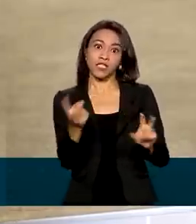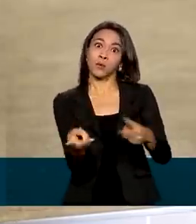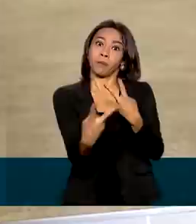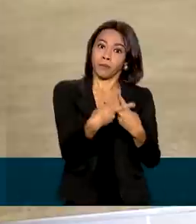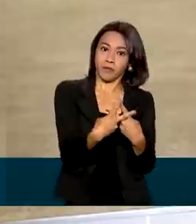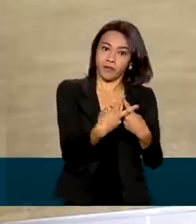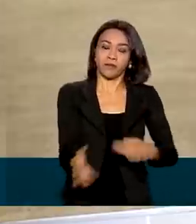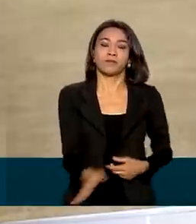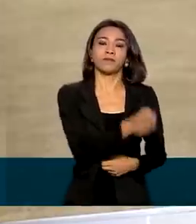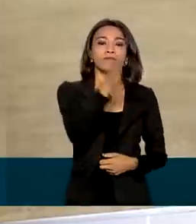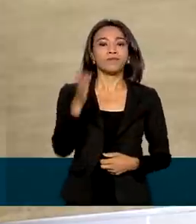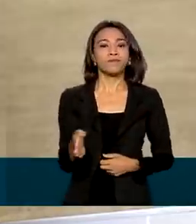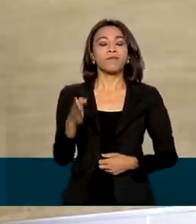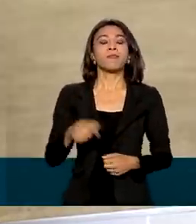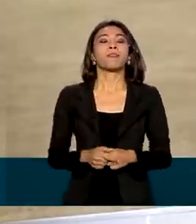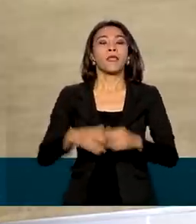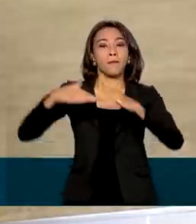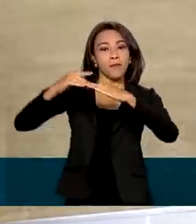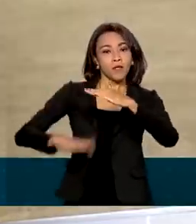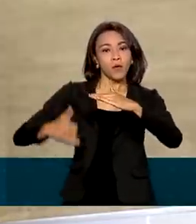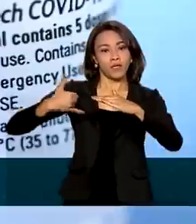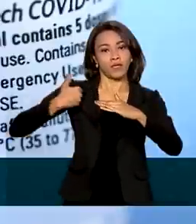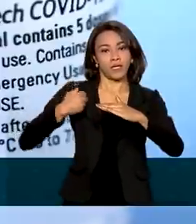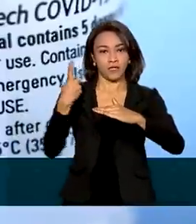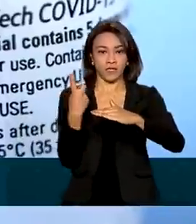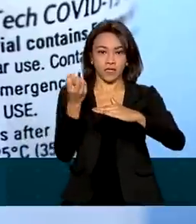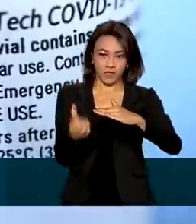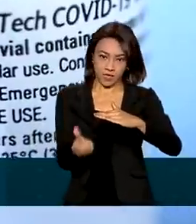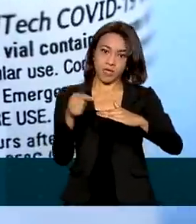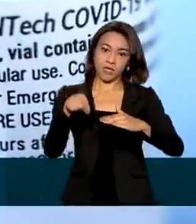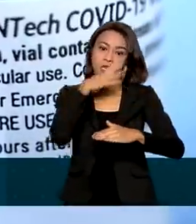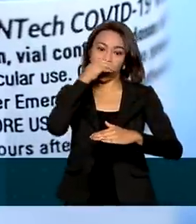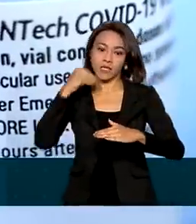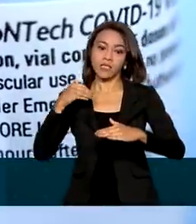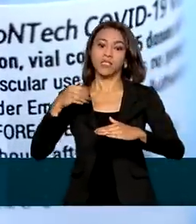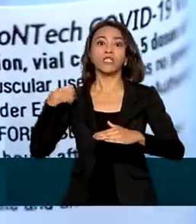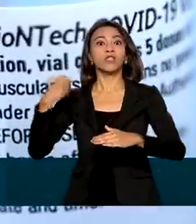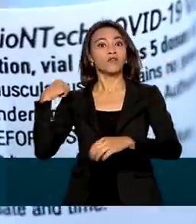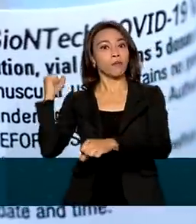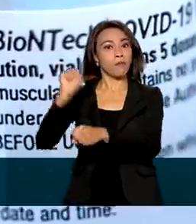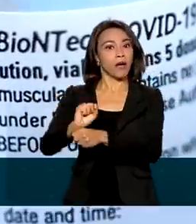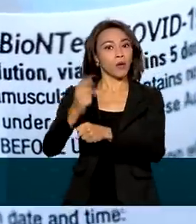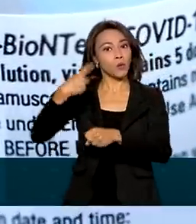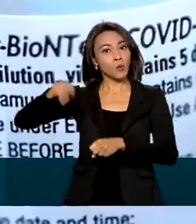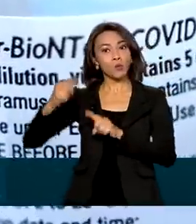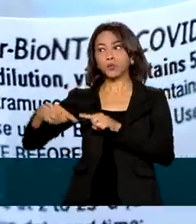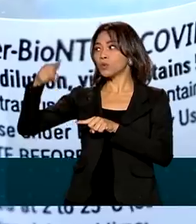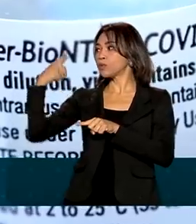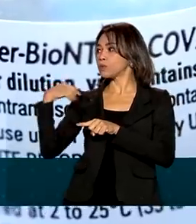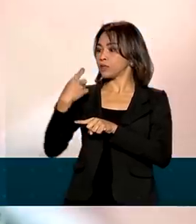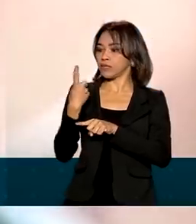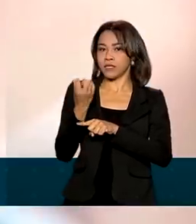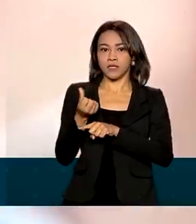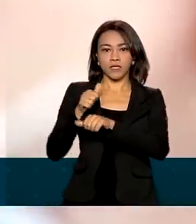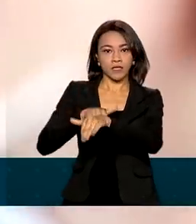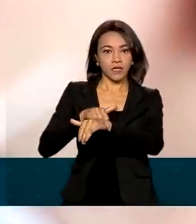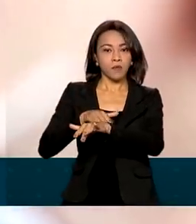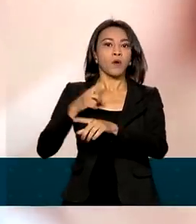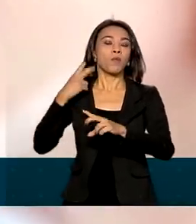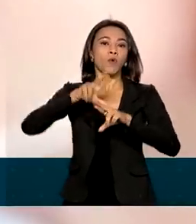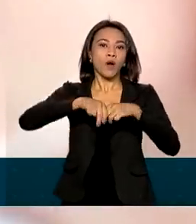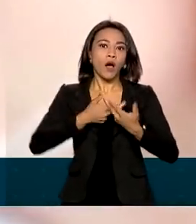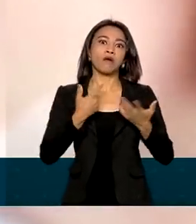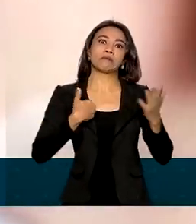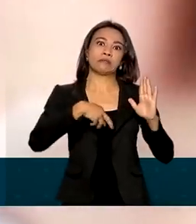A vacinação de adolescentes menores de 16 anos havia sido suspensa no último dia, 16 de setembro, por uma medida cautelar